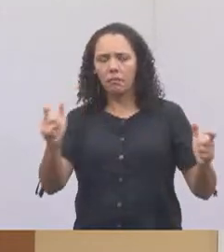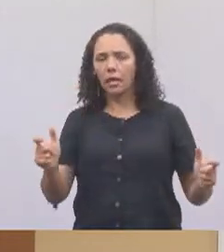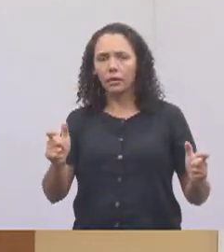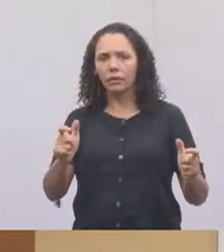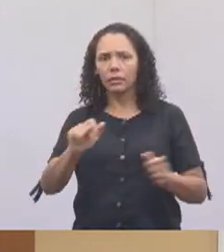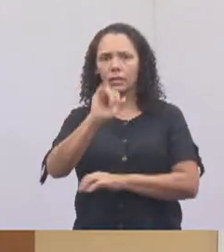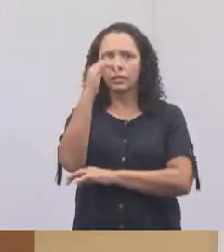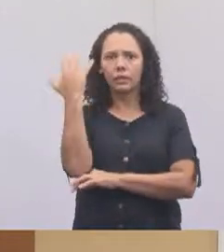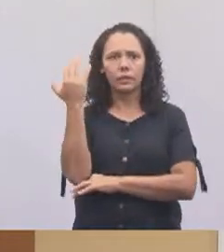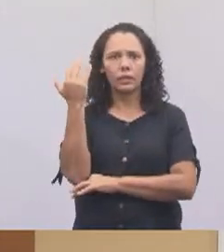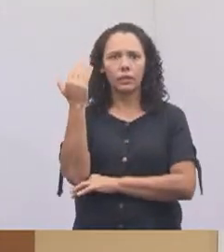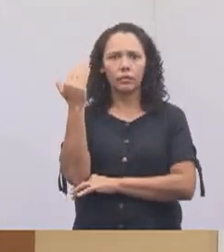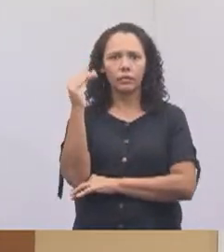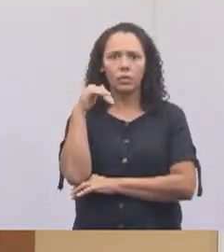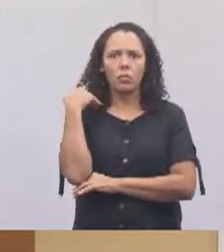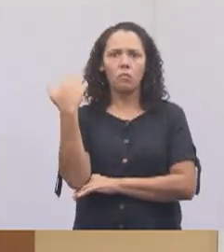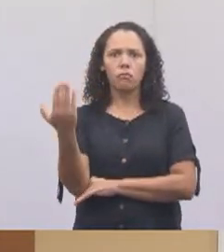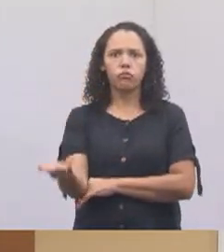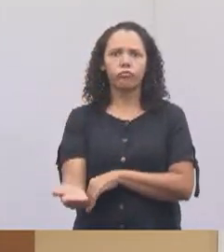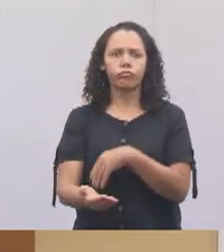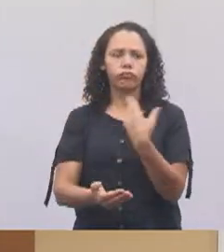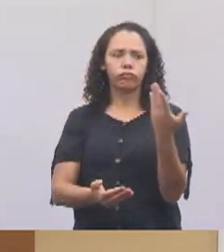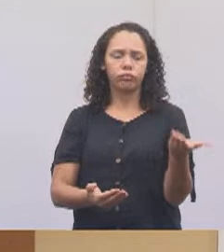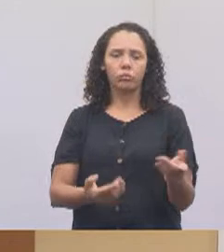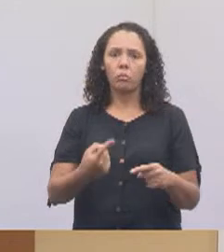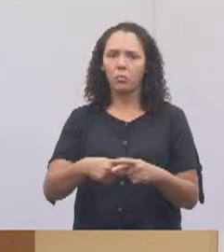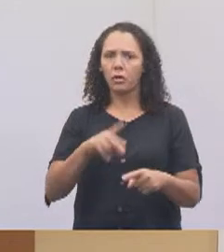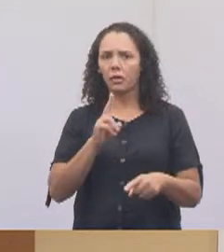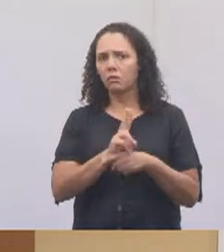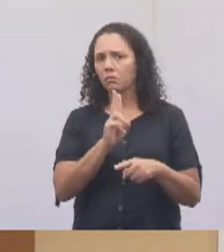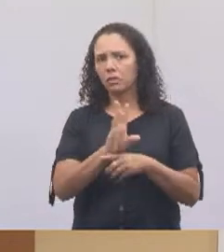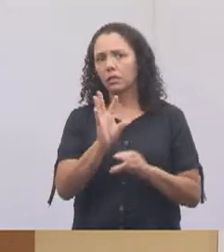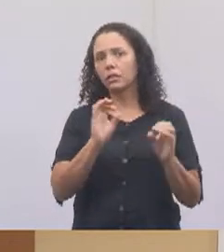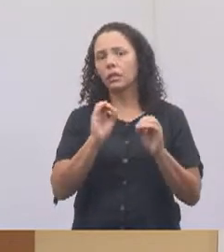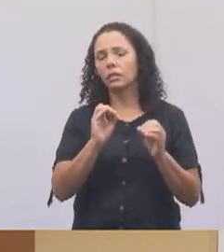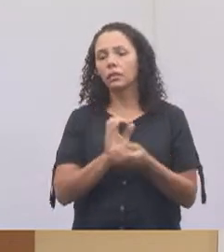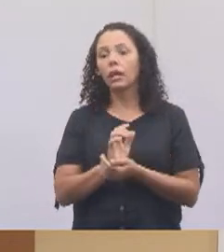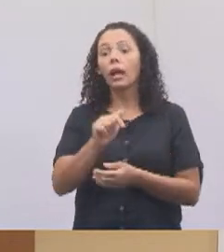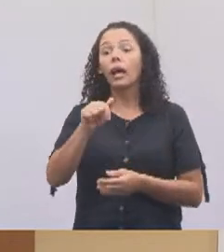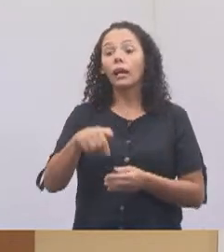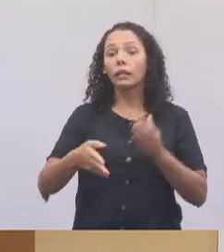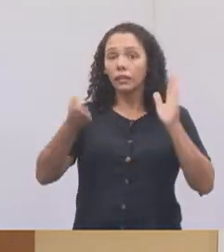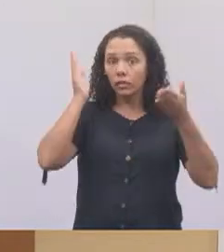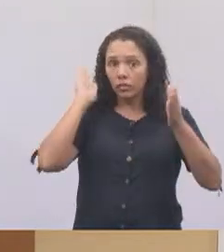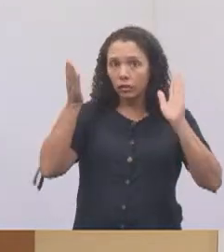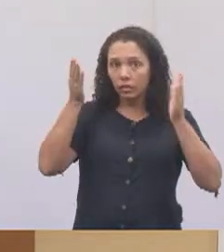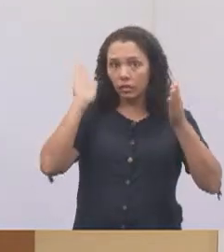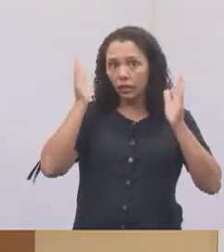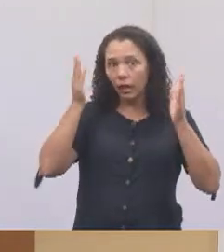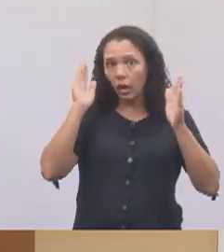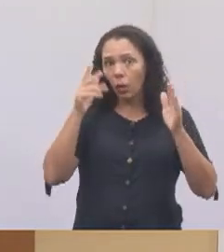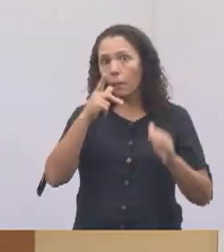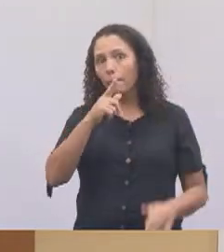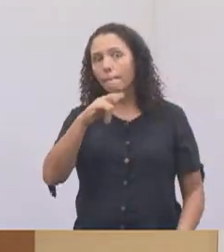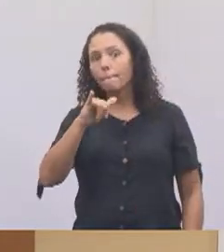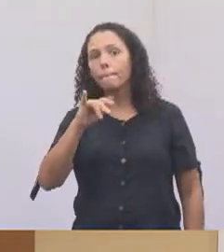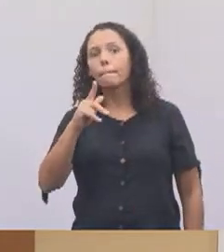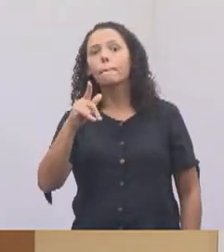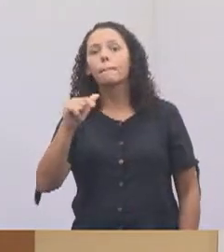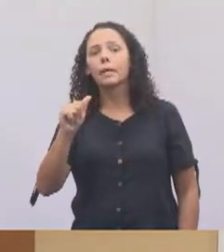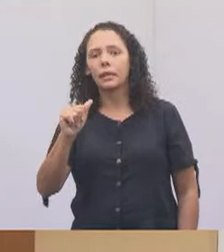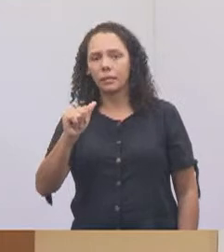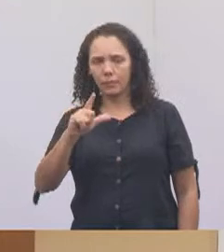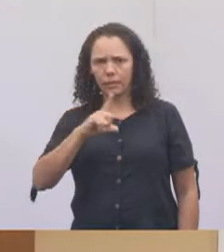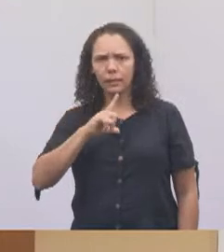não tem cuidado. Aqui em Jacarei não tem carro-pipa? Por que que não molham essas árvores? Outro dia eu estava em São José,